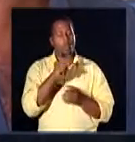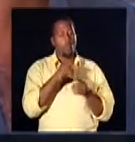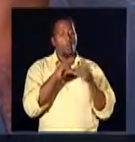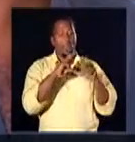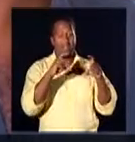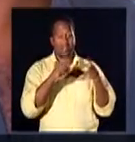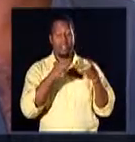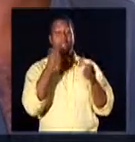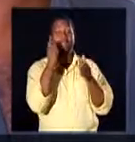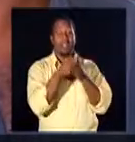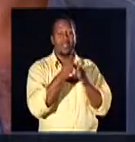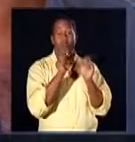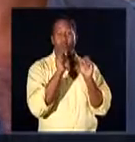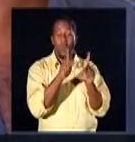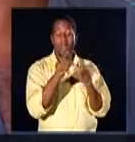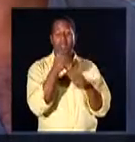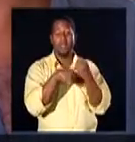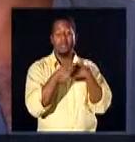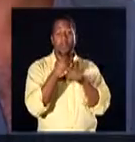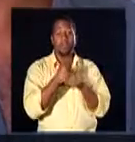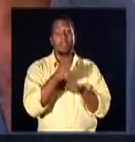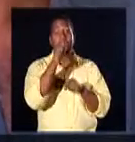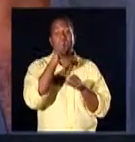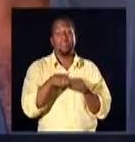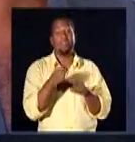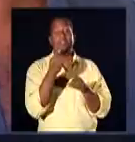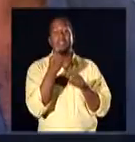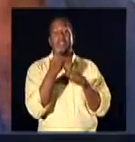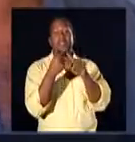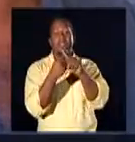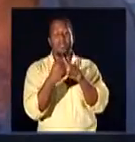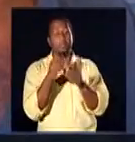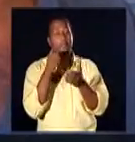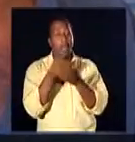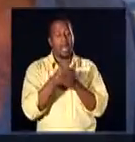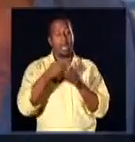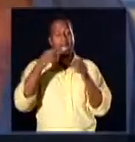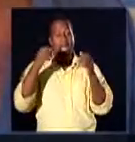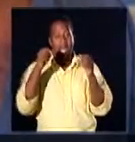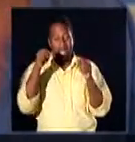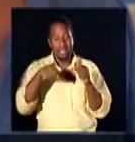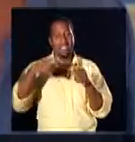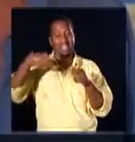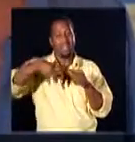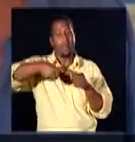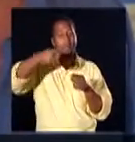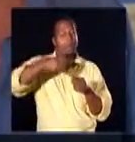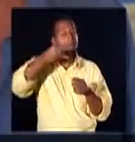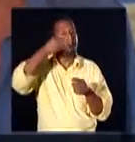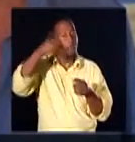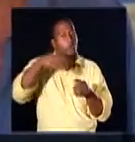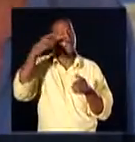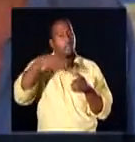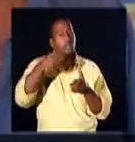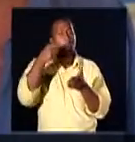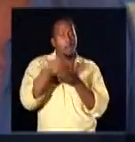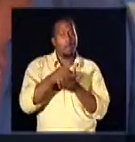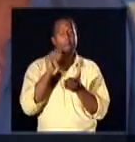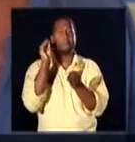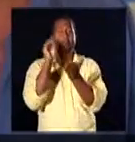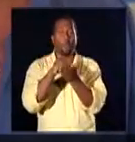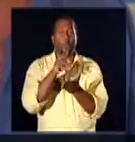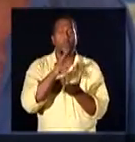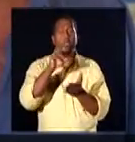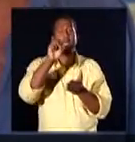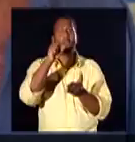carneio que eu já quitei no ano passado, seis prestações que estão pagas aqui da minha mala, eu provo que está tudo